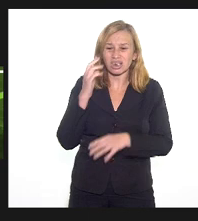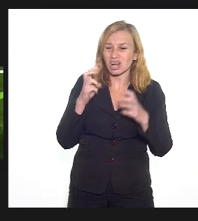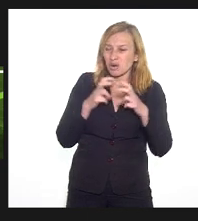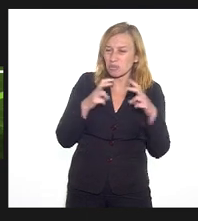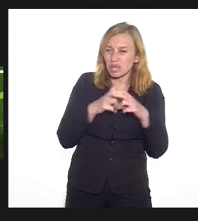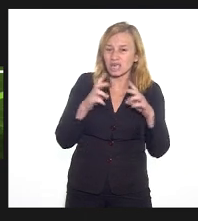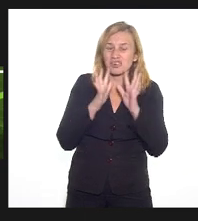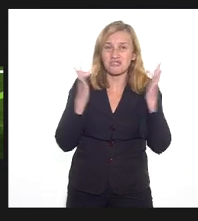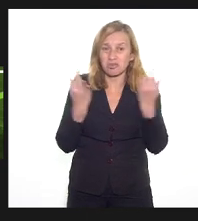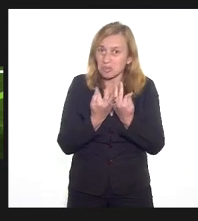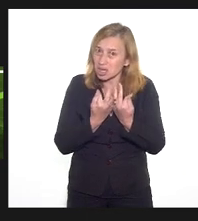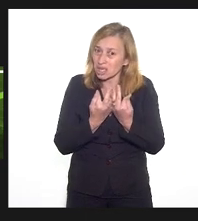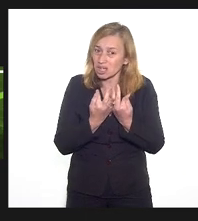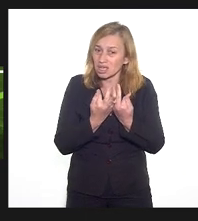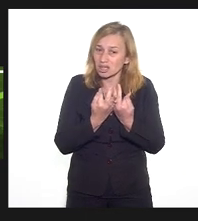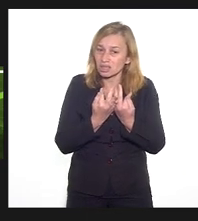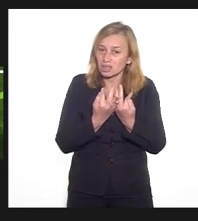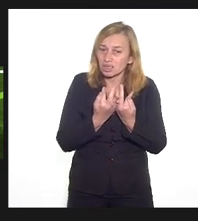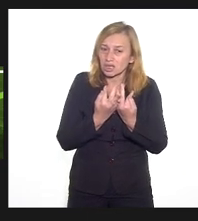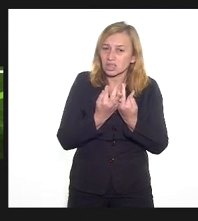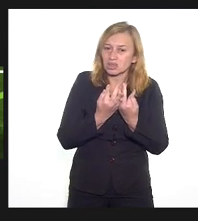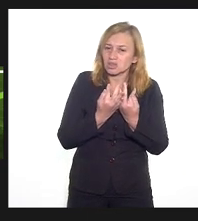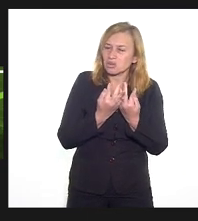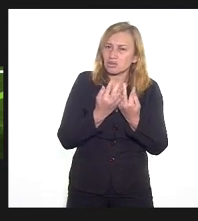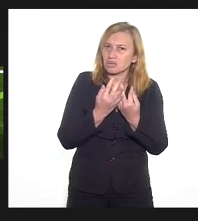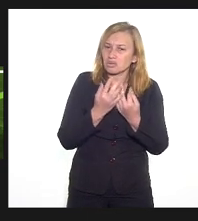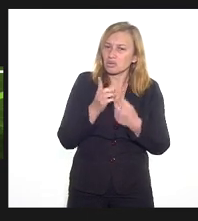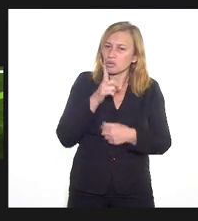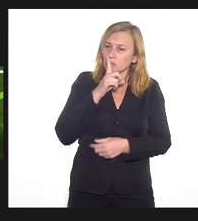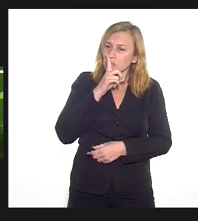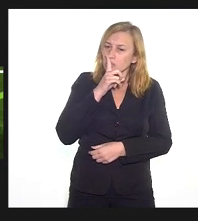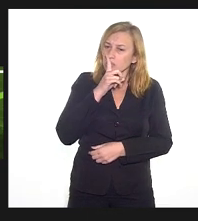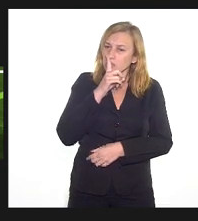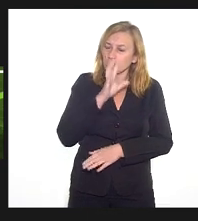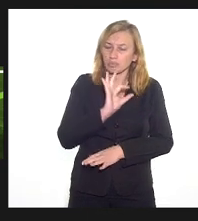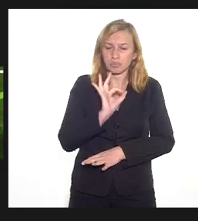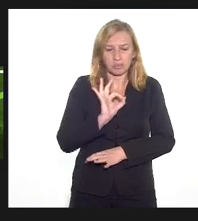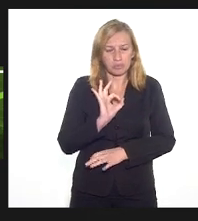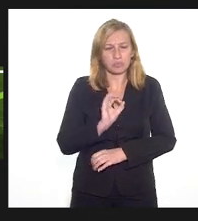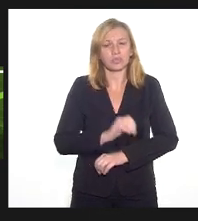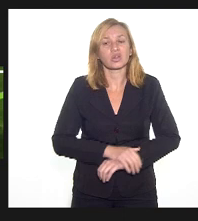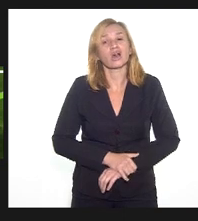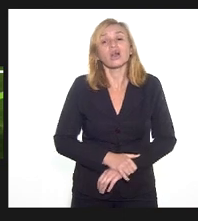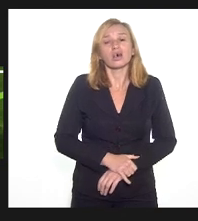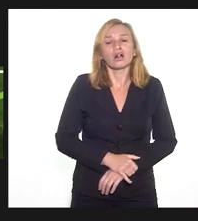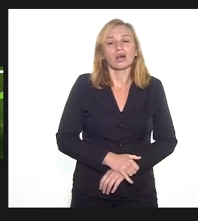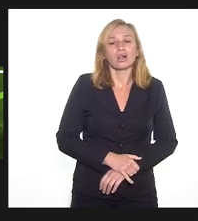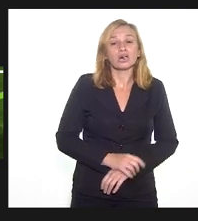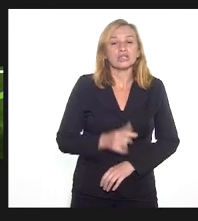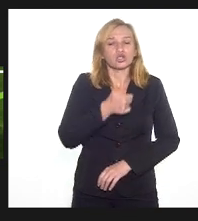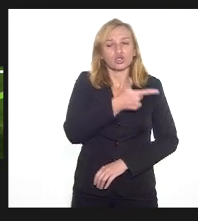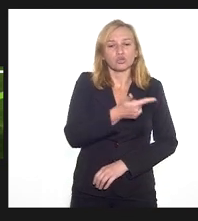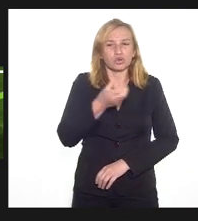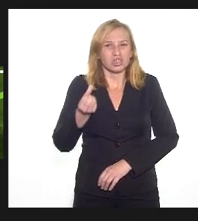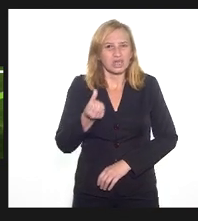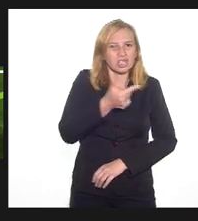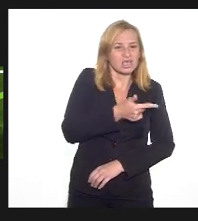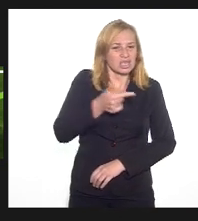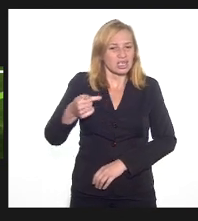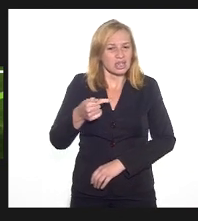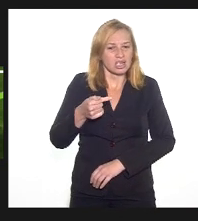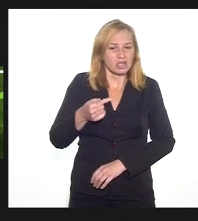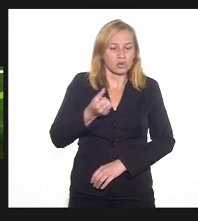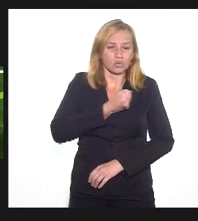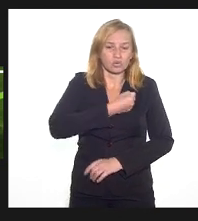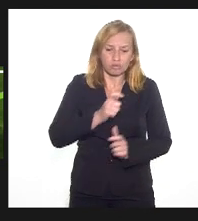aquela coisa toda. A gente não fez muito enfrentamento naquele momento, não dava para fazer. E aí, em 2016, 2017, isso começou a